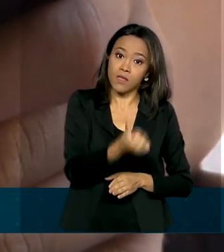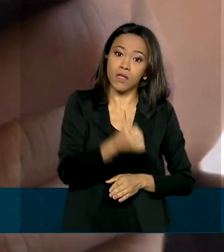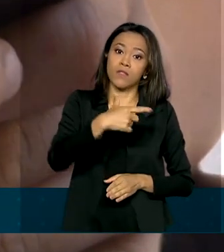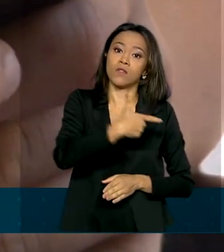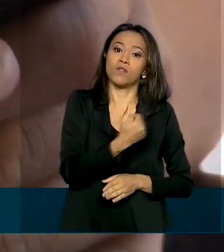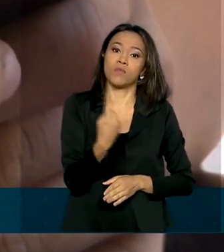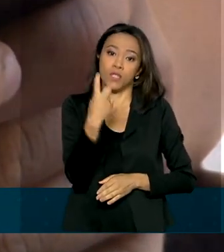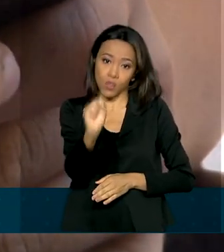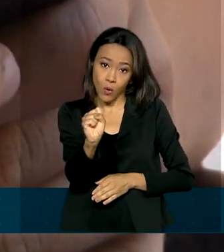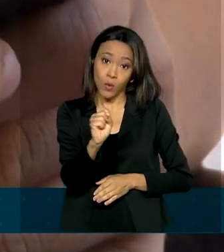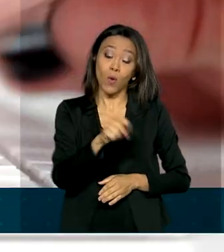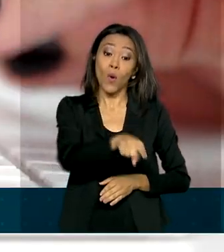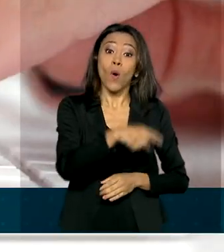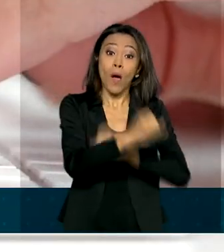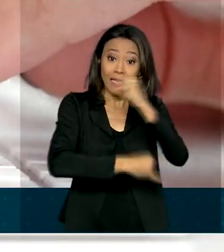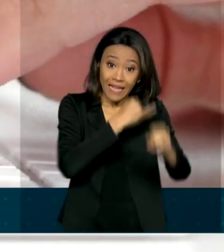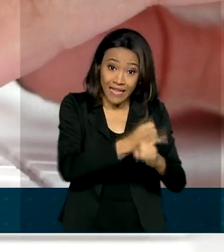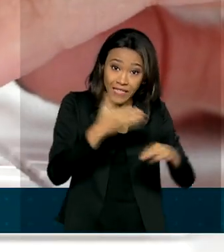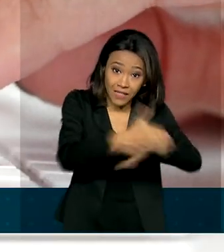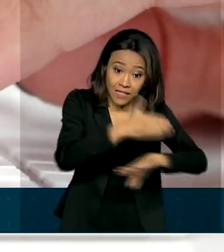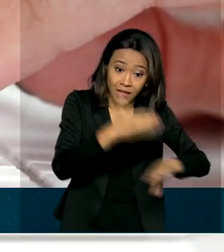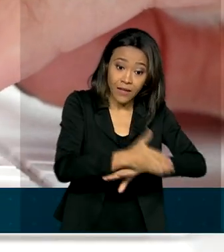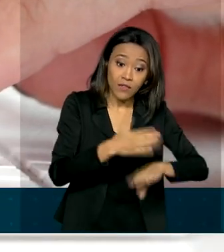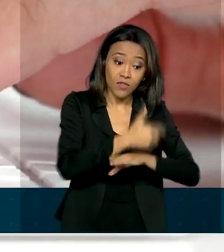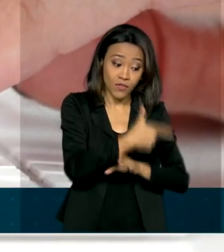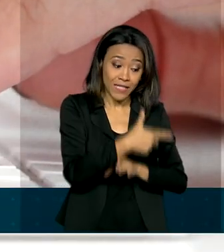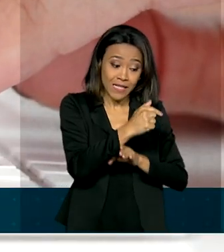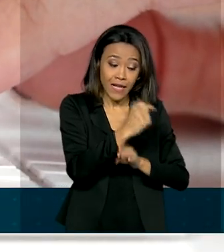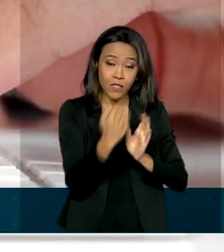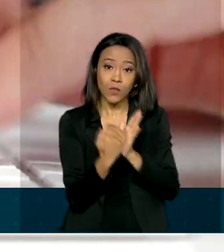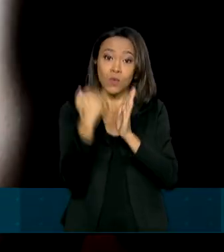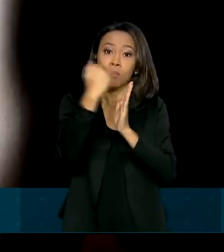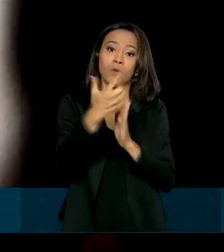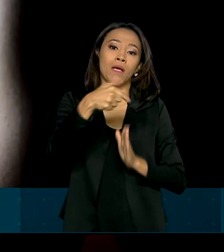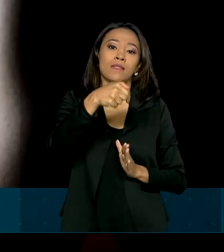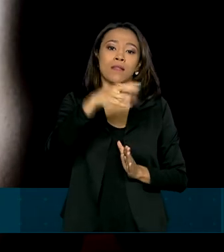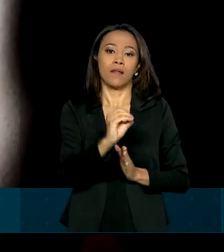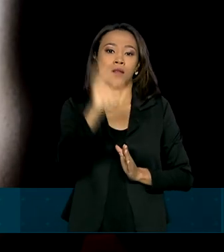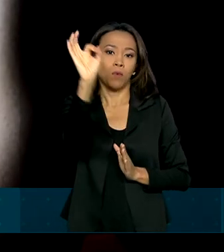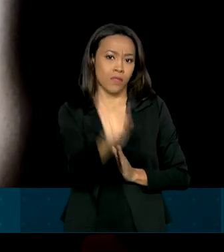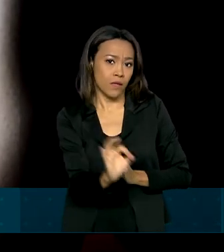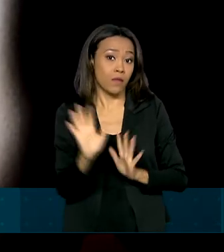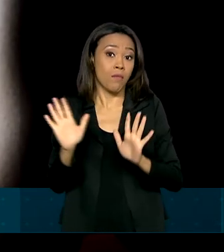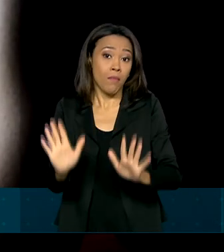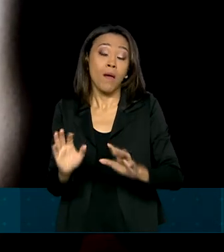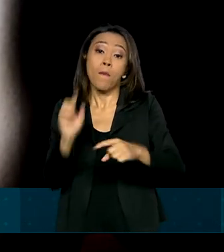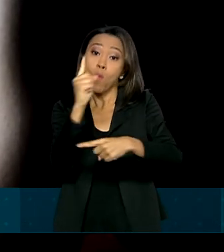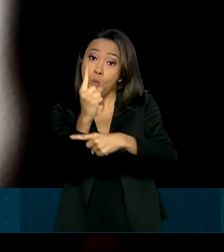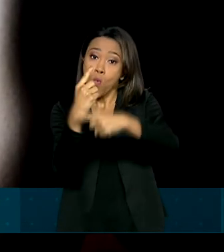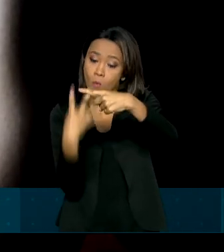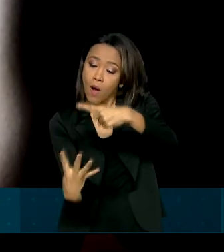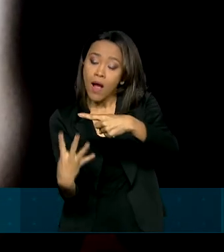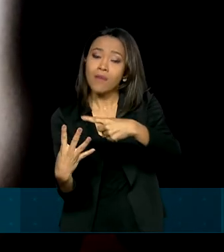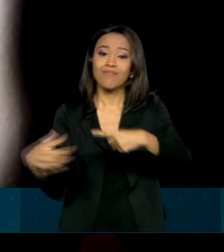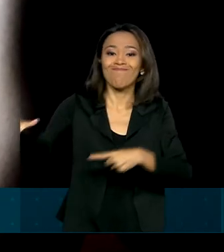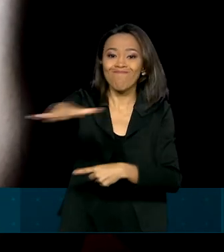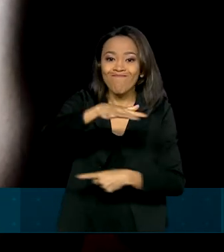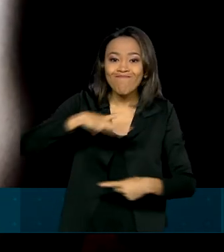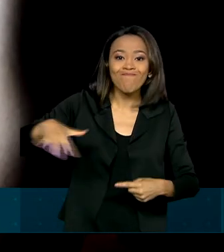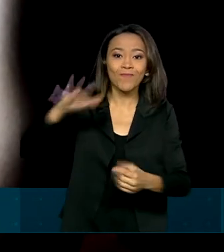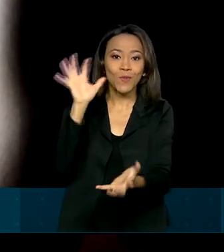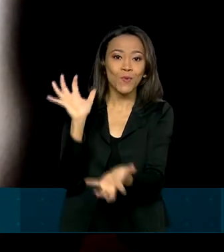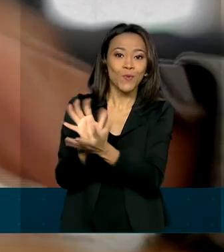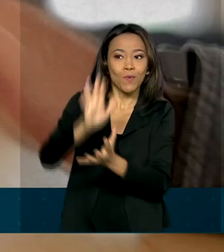Brasil passou de 27% para 70%. Mesmo assim, um quarto da população adulta ainda não tinha